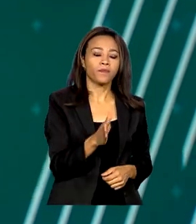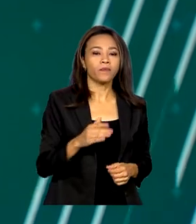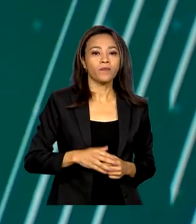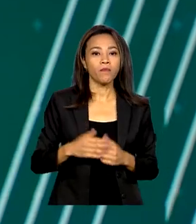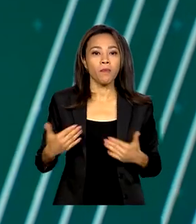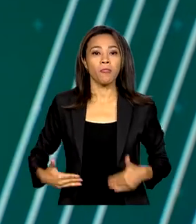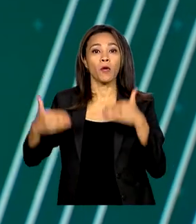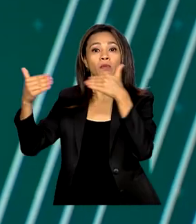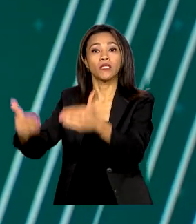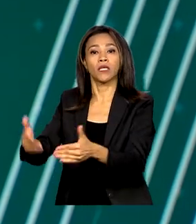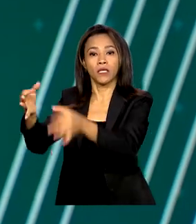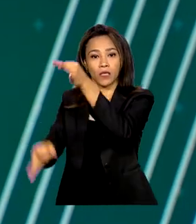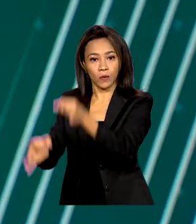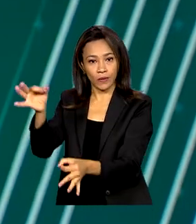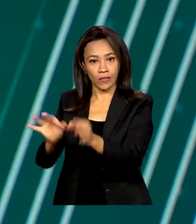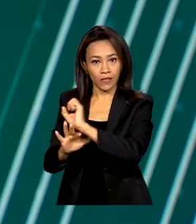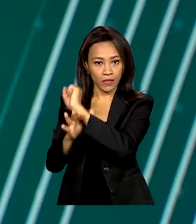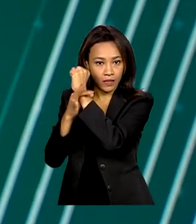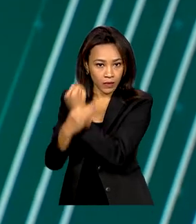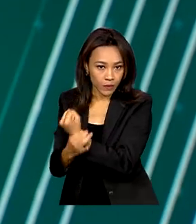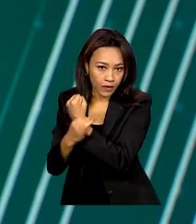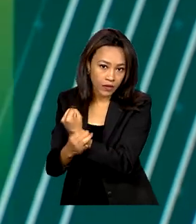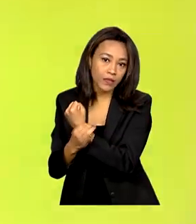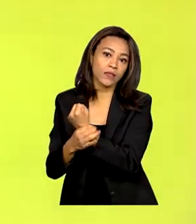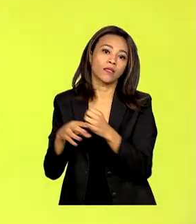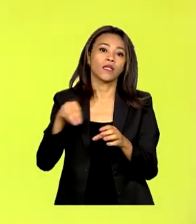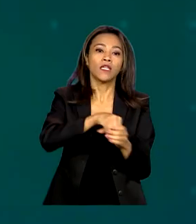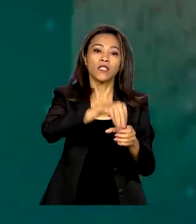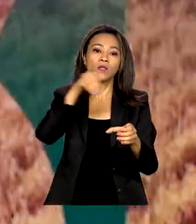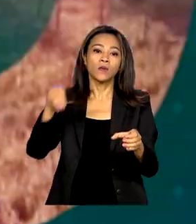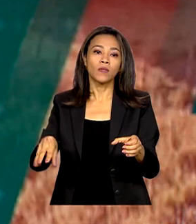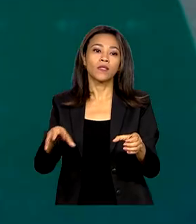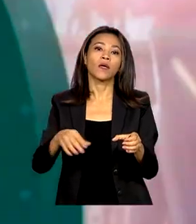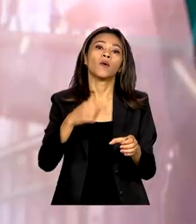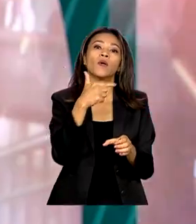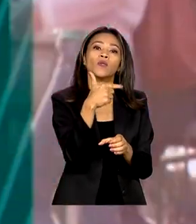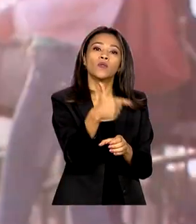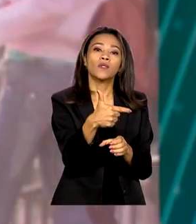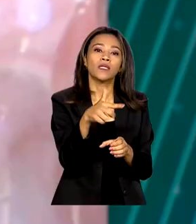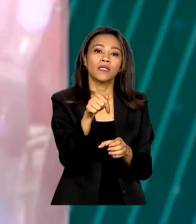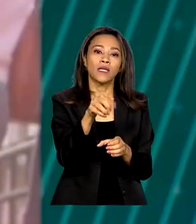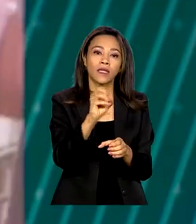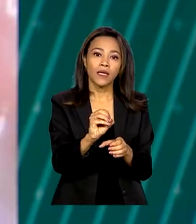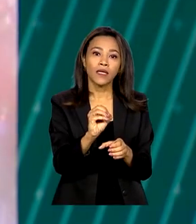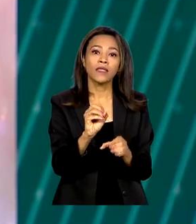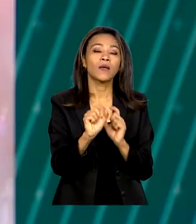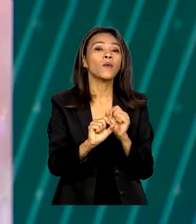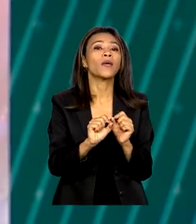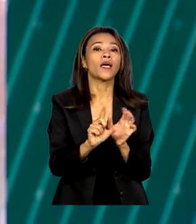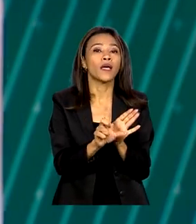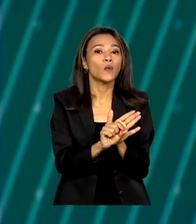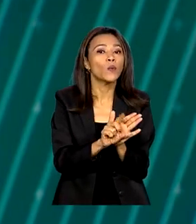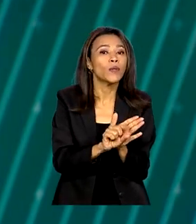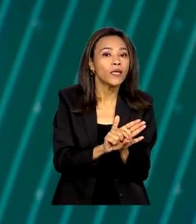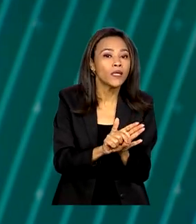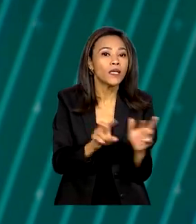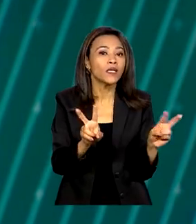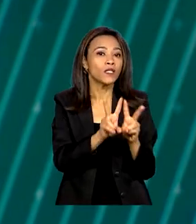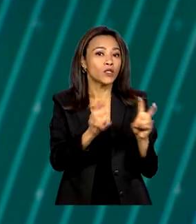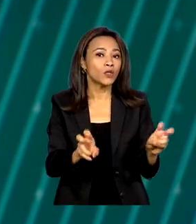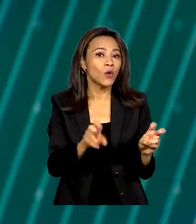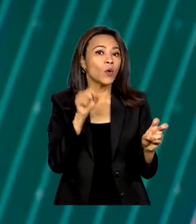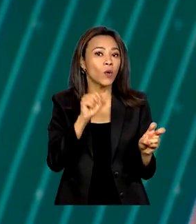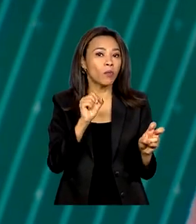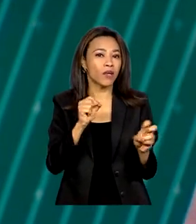Justiça e Segurança Pública solicitou a exclusão de 270 contas do Twitter que veiculavam hashtags relacionadas a